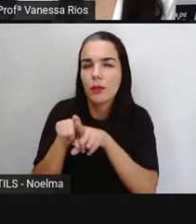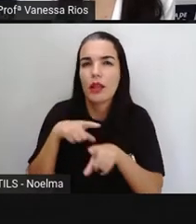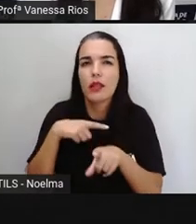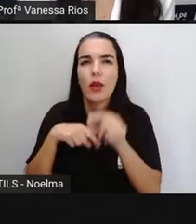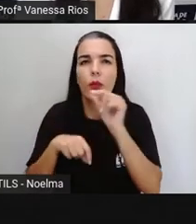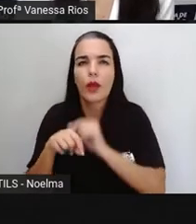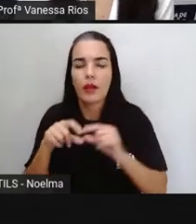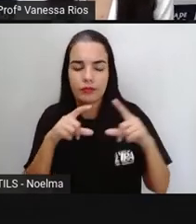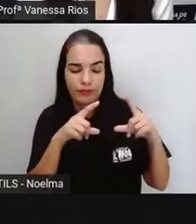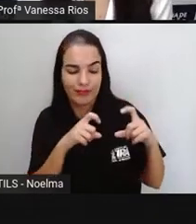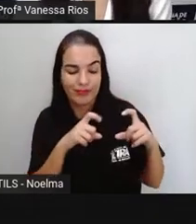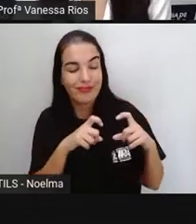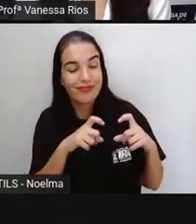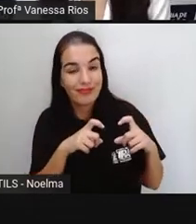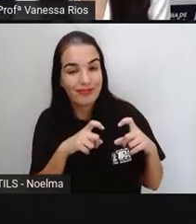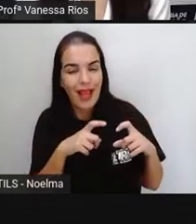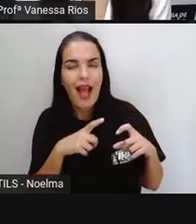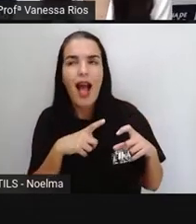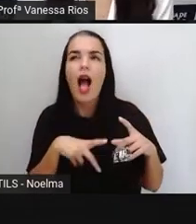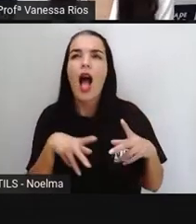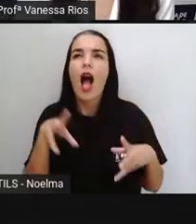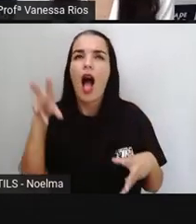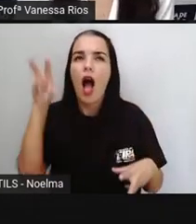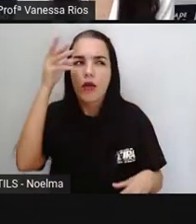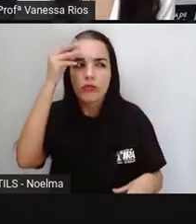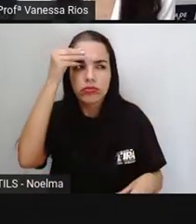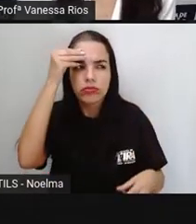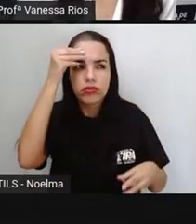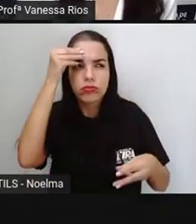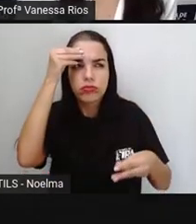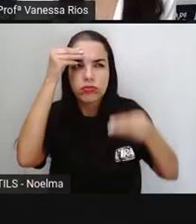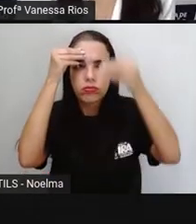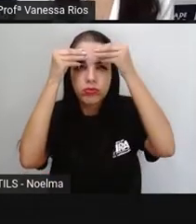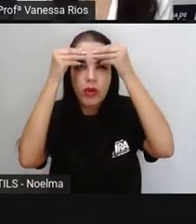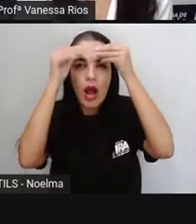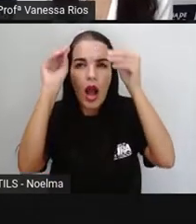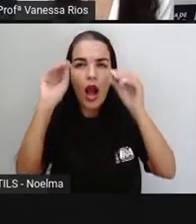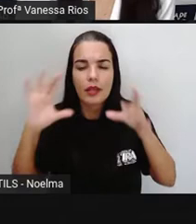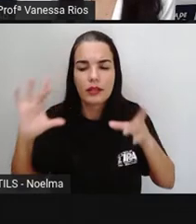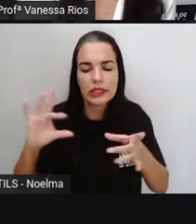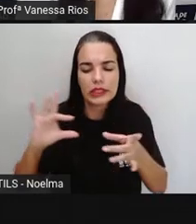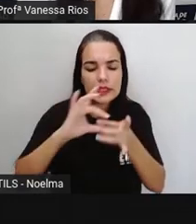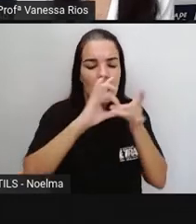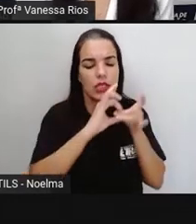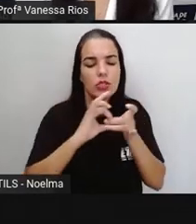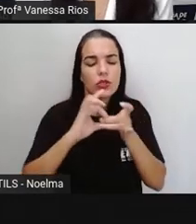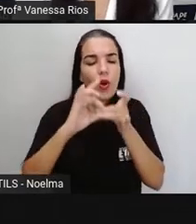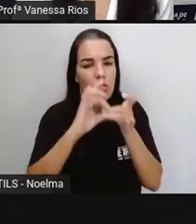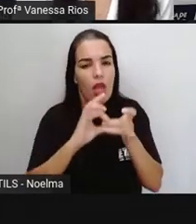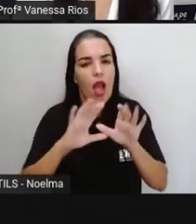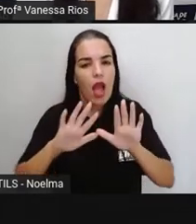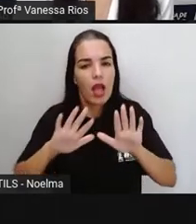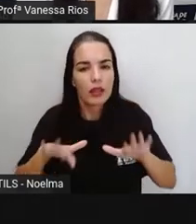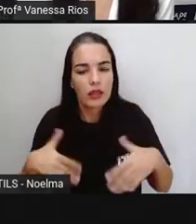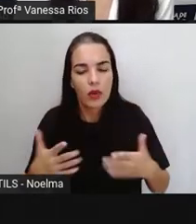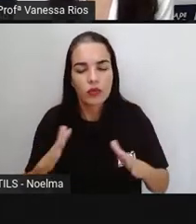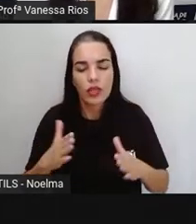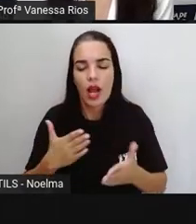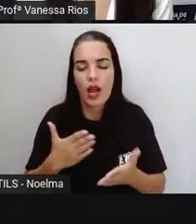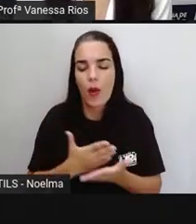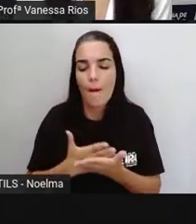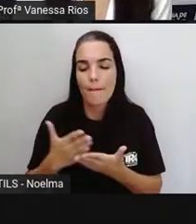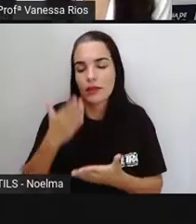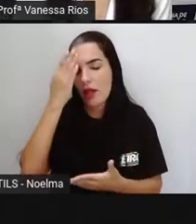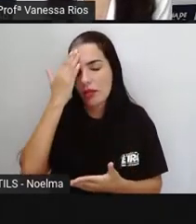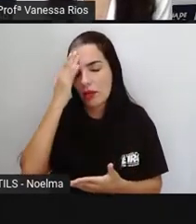uma ampliação do nosso entendimento em relação ao que vai tratar o texto, ao que vai falar. Então, gente já começa a entender e